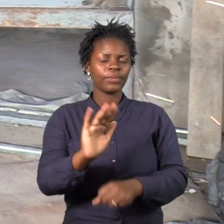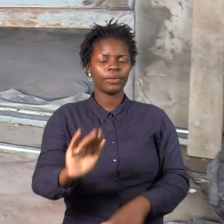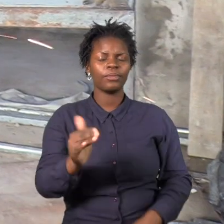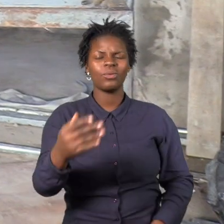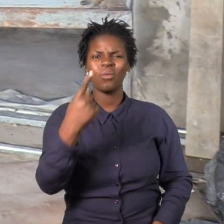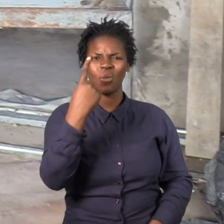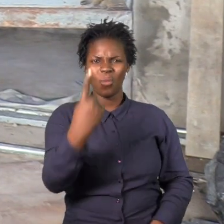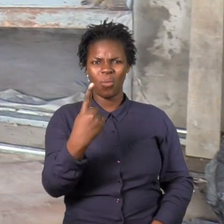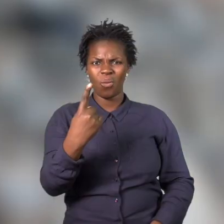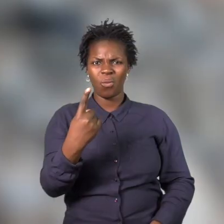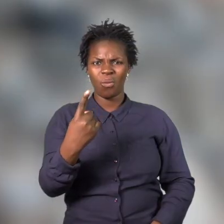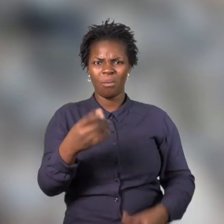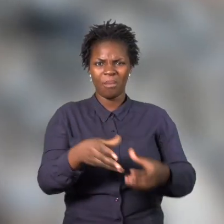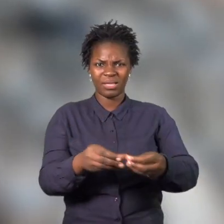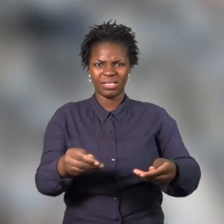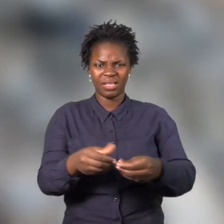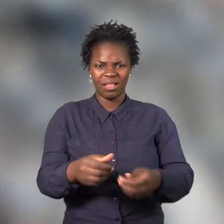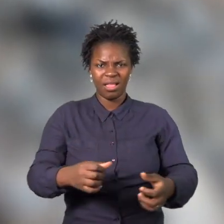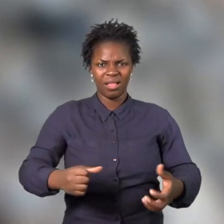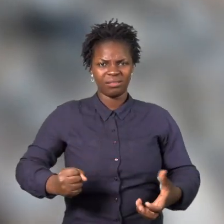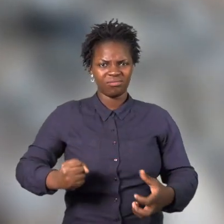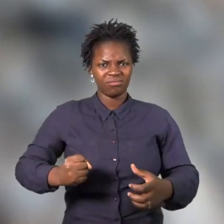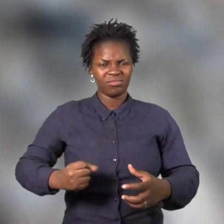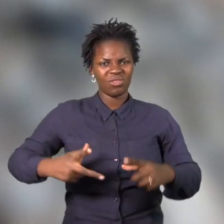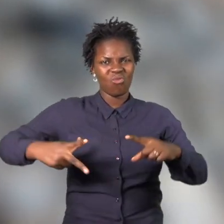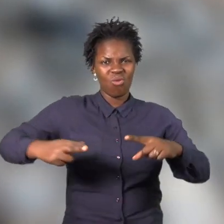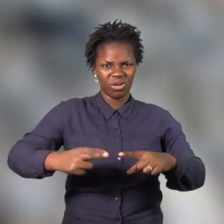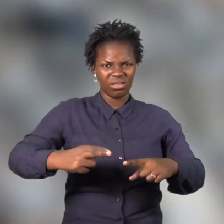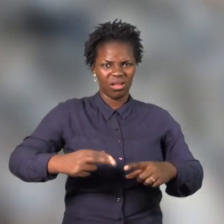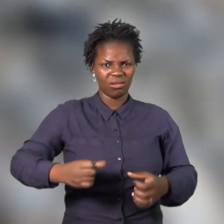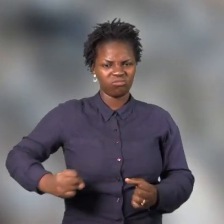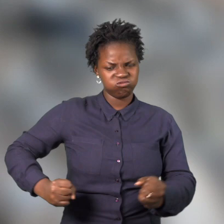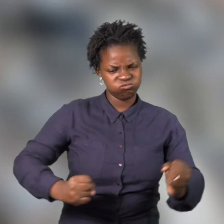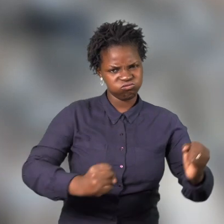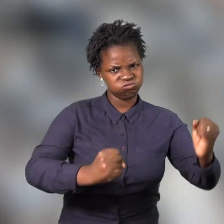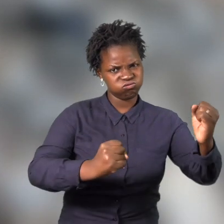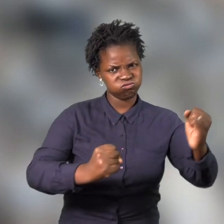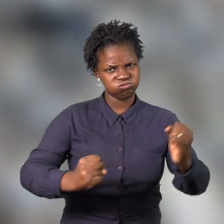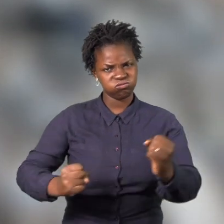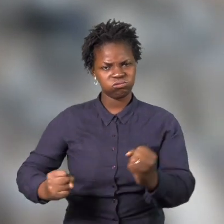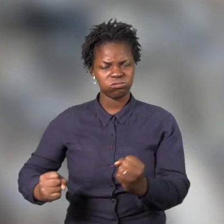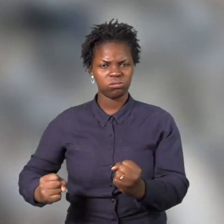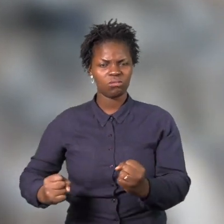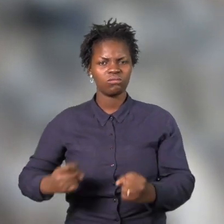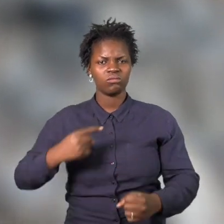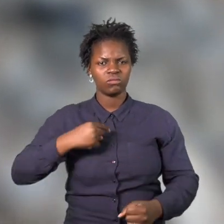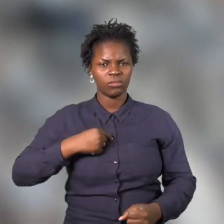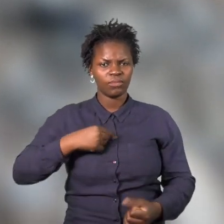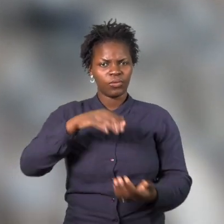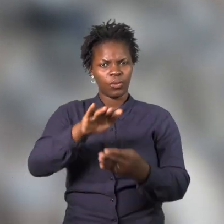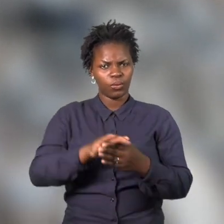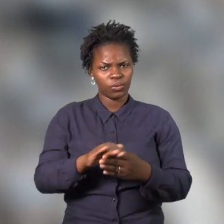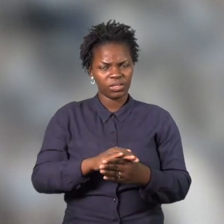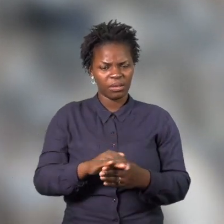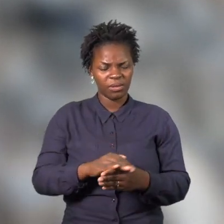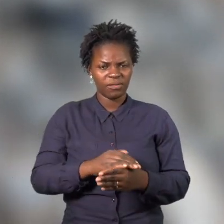montei e estava lá para fazer corte de alguns materiais.